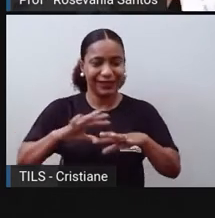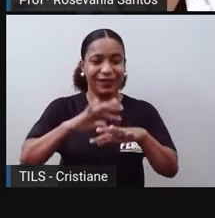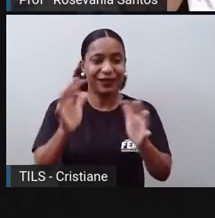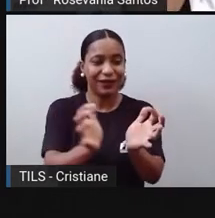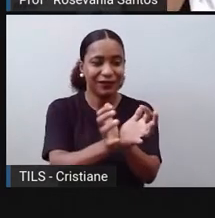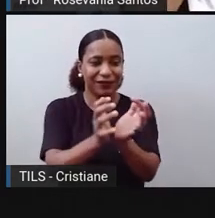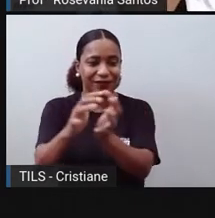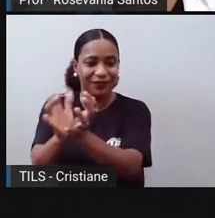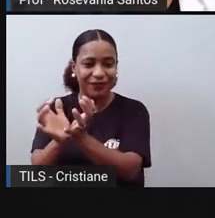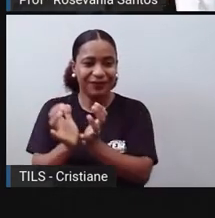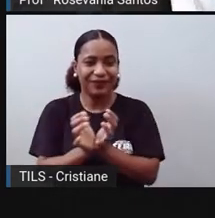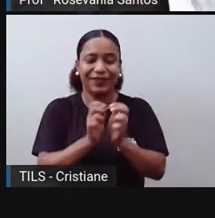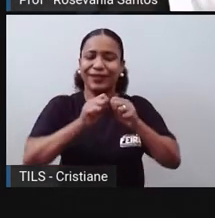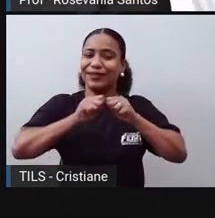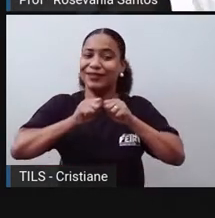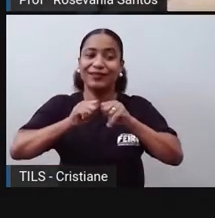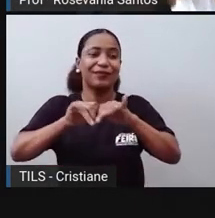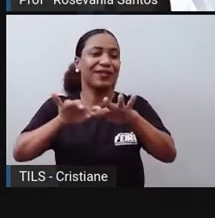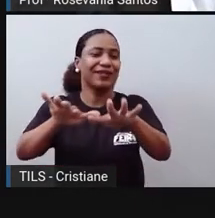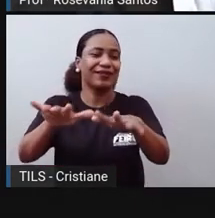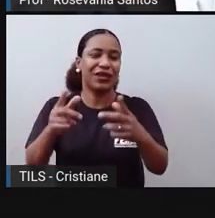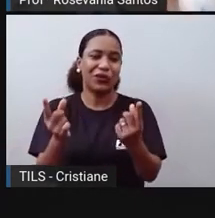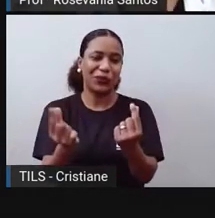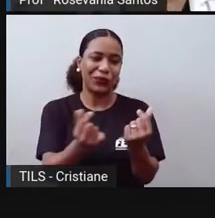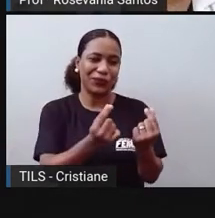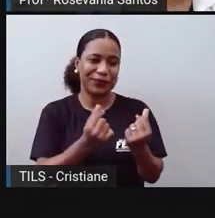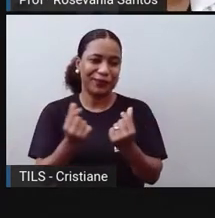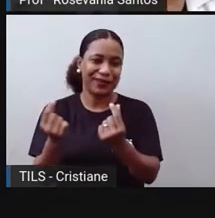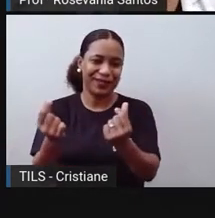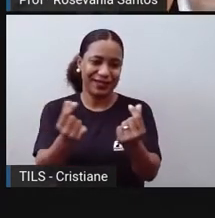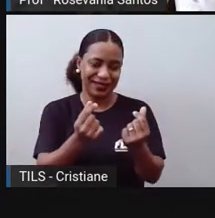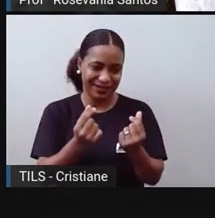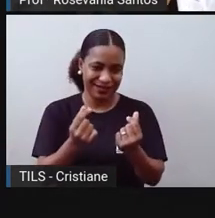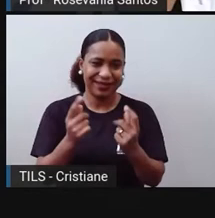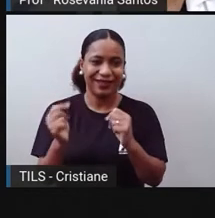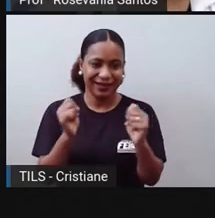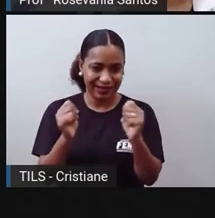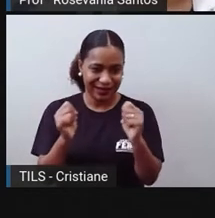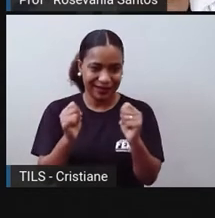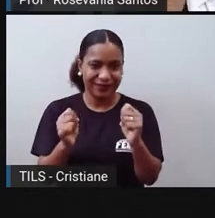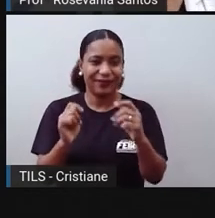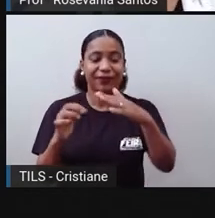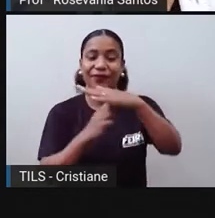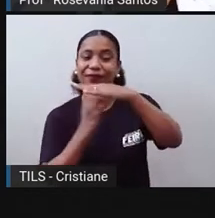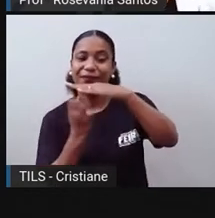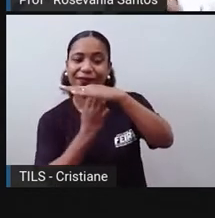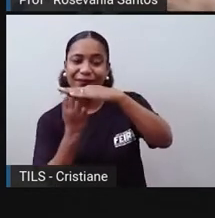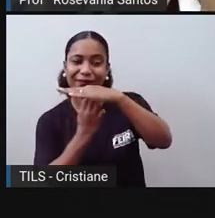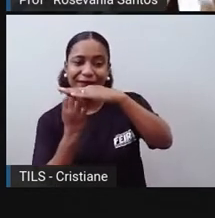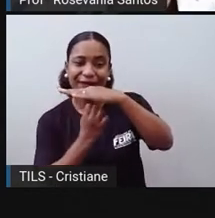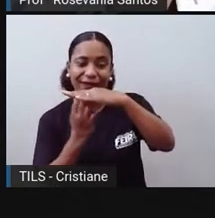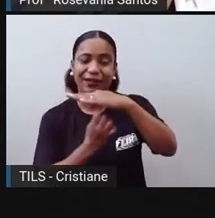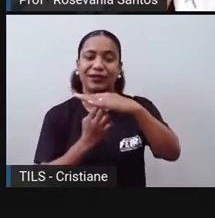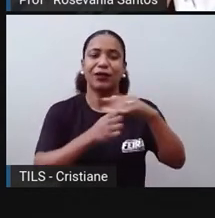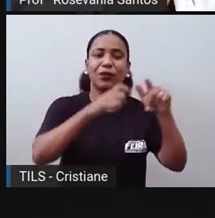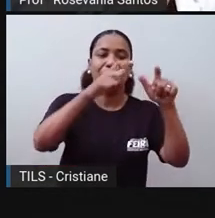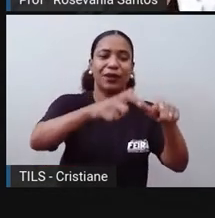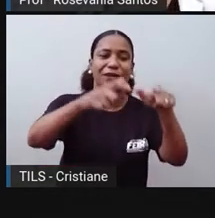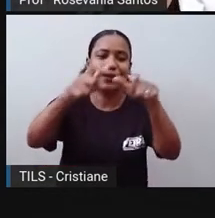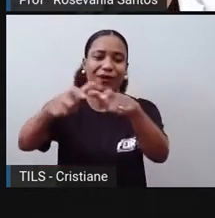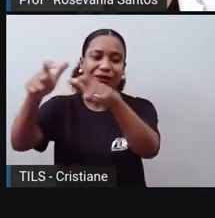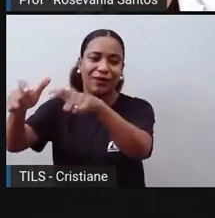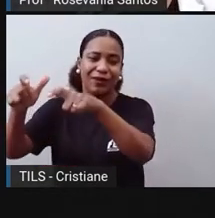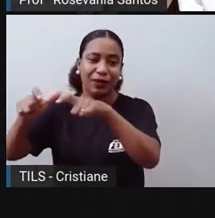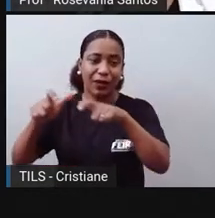expansão econômica, ela está também mandando essas empresas, essa forma de produzir, essa forma